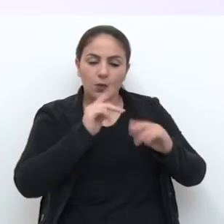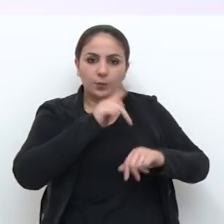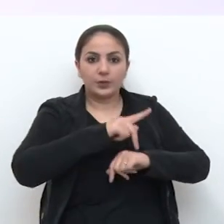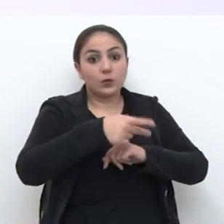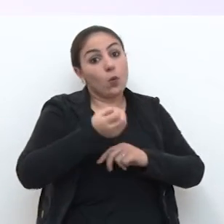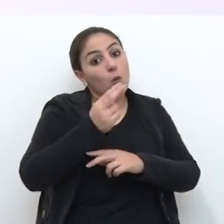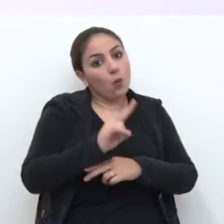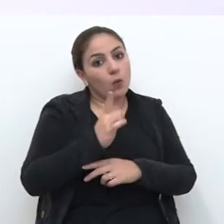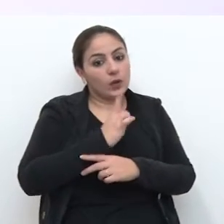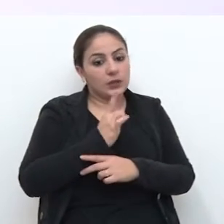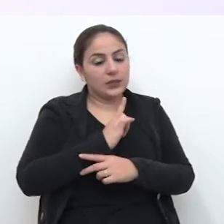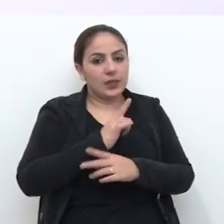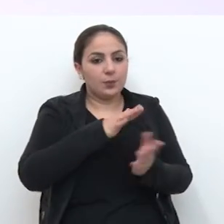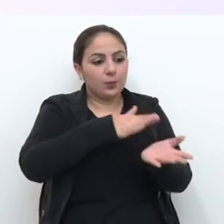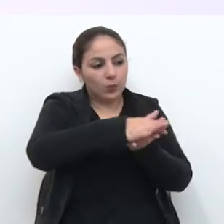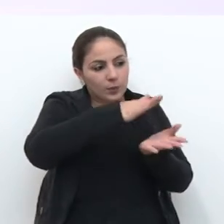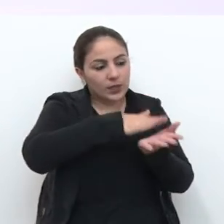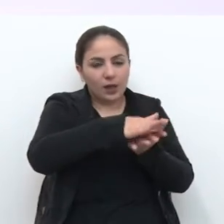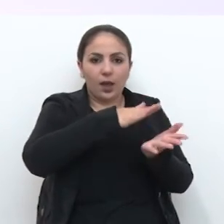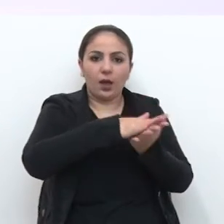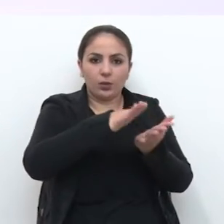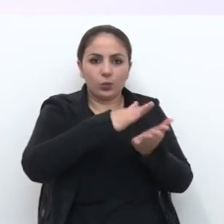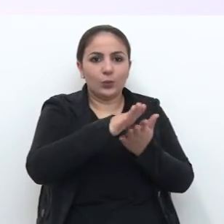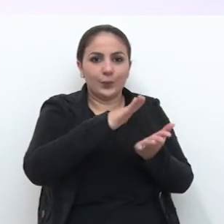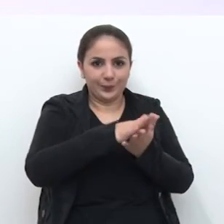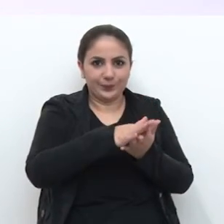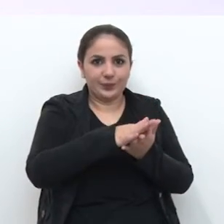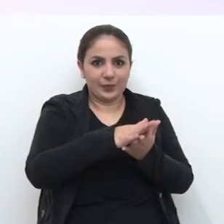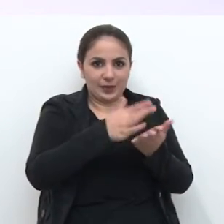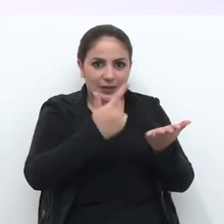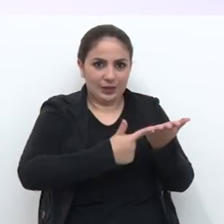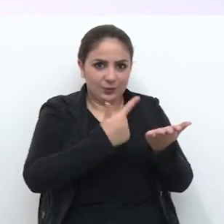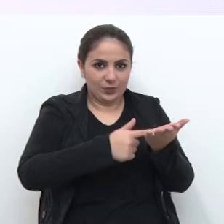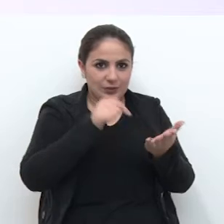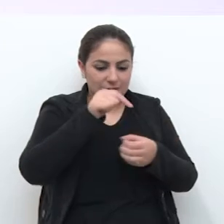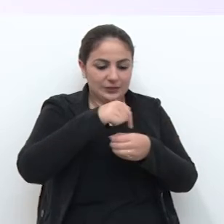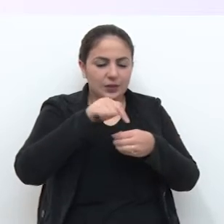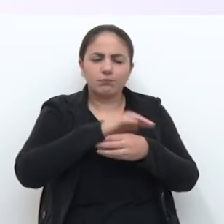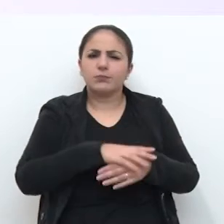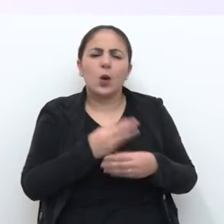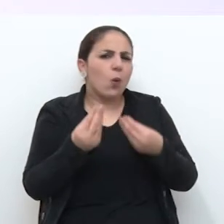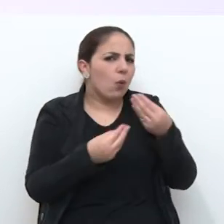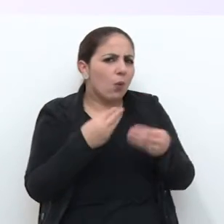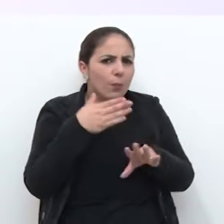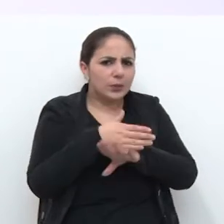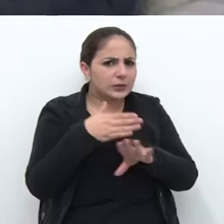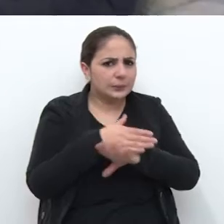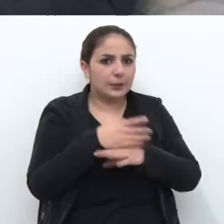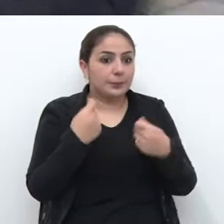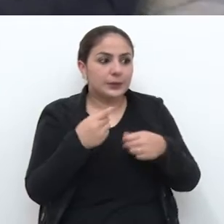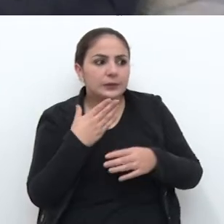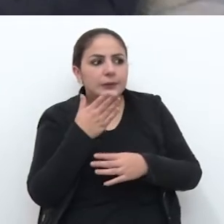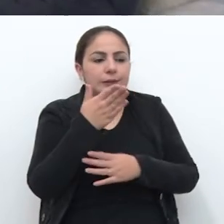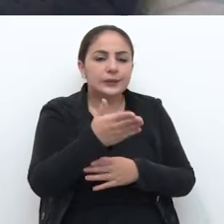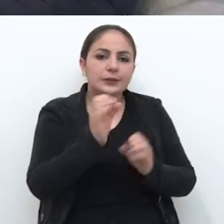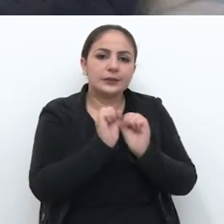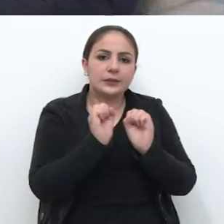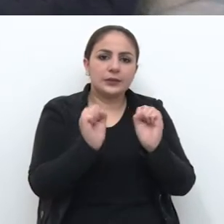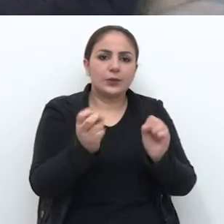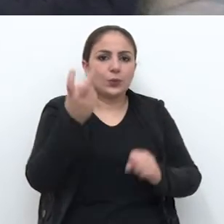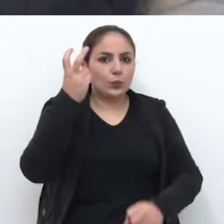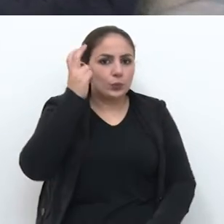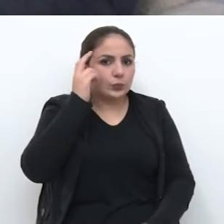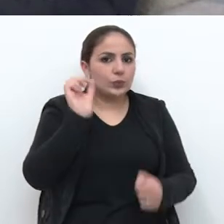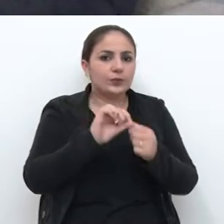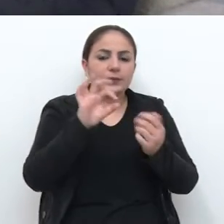aqui em Passo Fundo ou que têm obras publicadas aqui na cidade. Mas a gente quer saber como participar. É preciso ir até a Secretaria